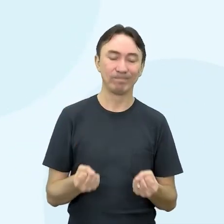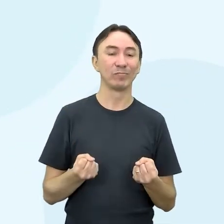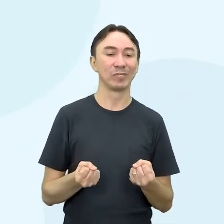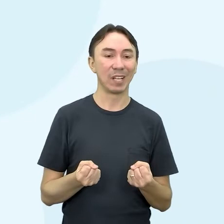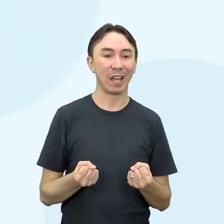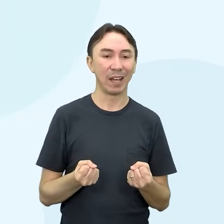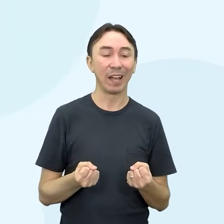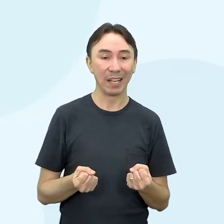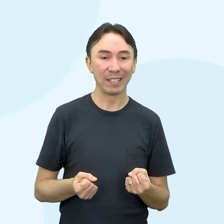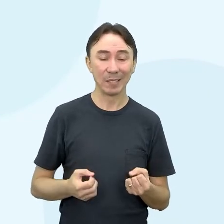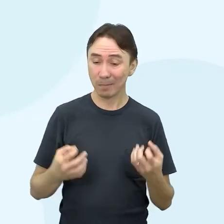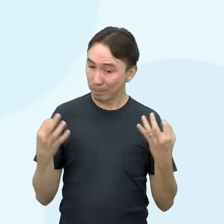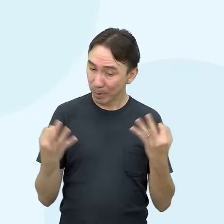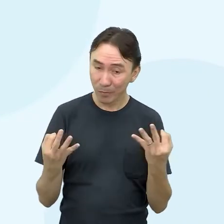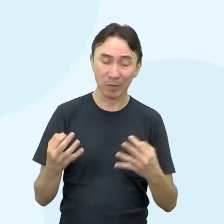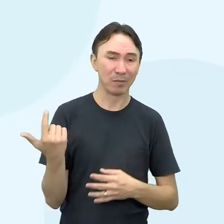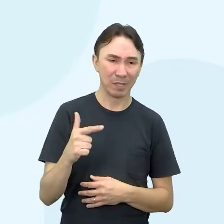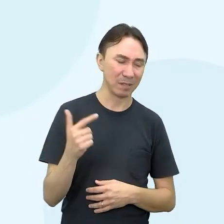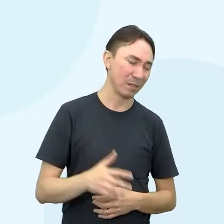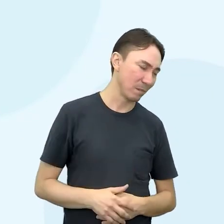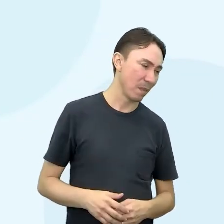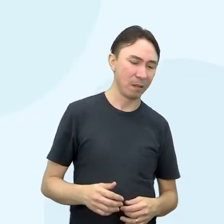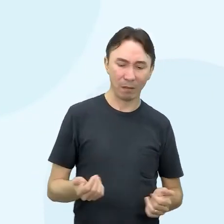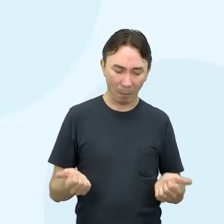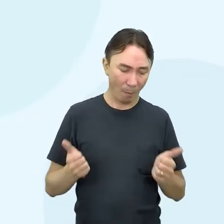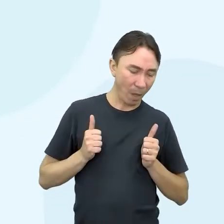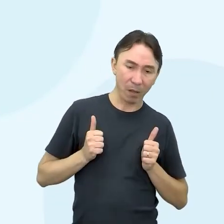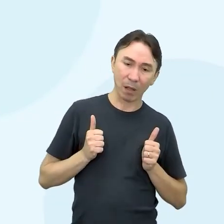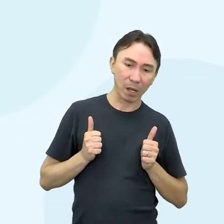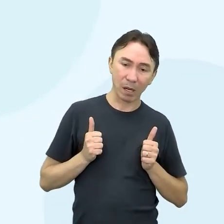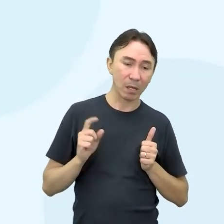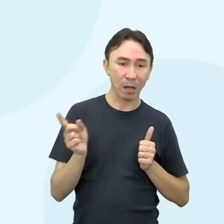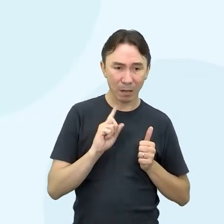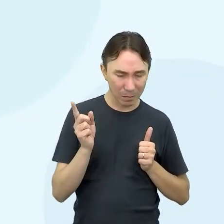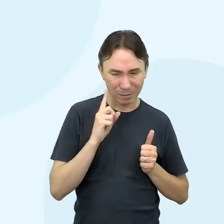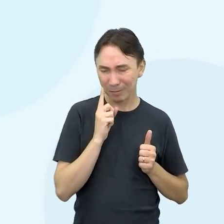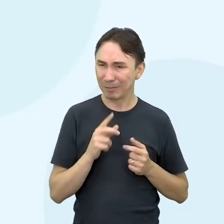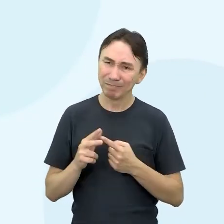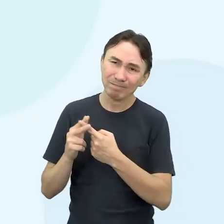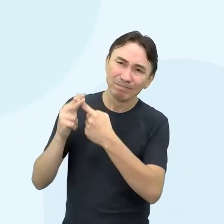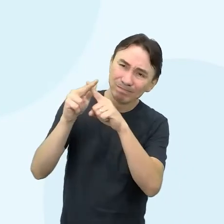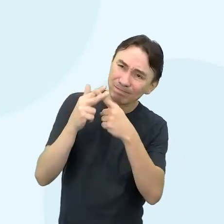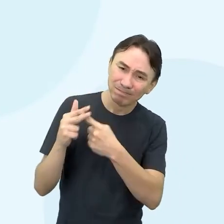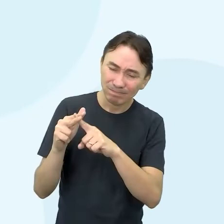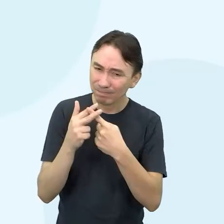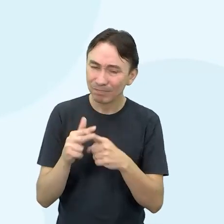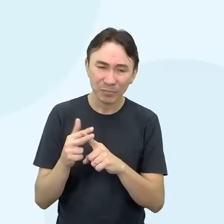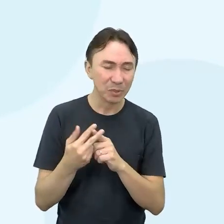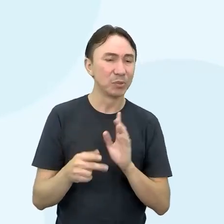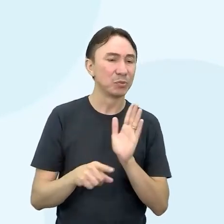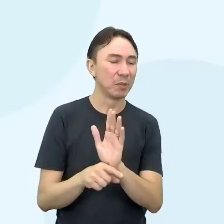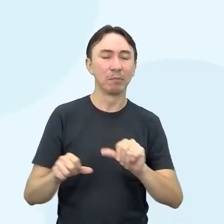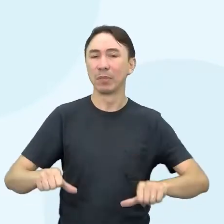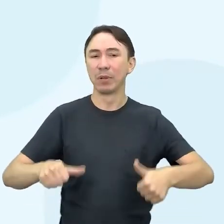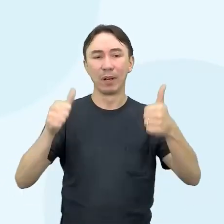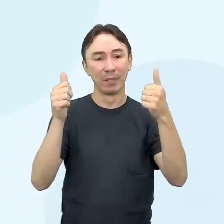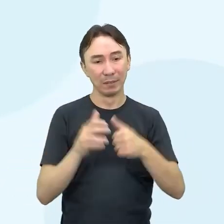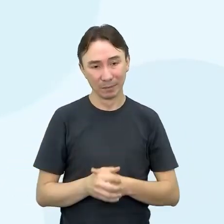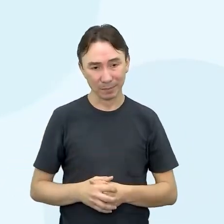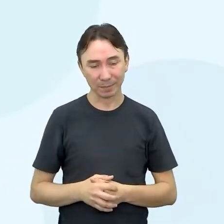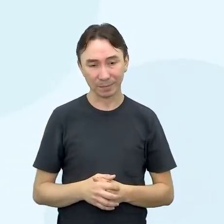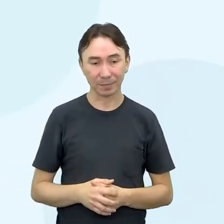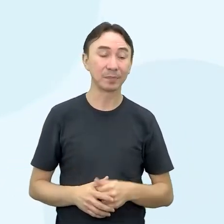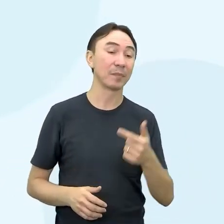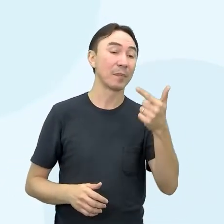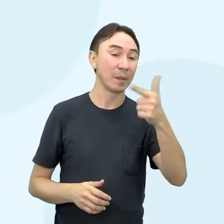imperfeições, você não fica parado. Você tenta corrigir essas imperfeições aí. Tá certo? E o que mais? Focar no